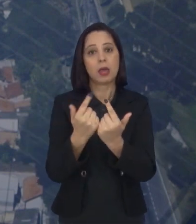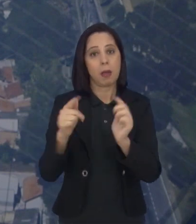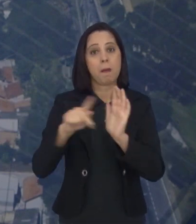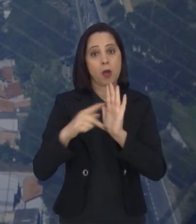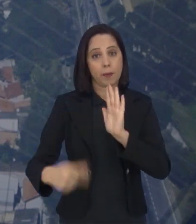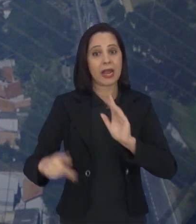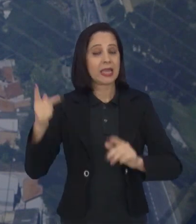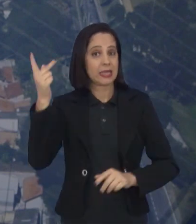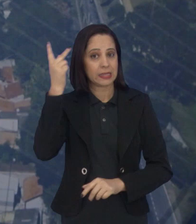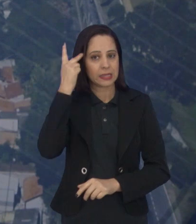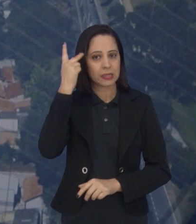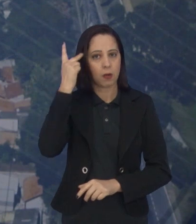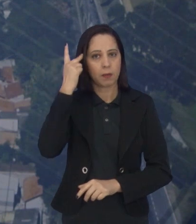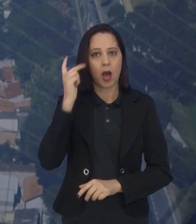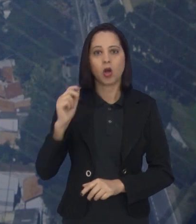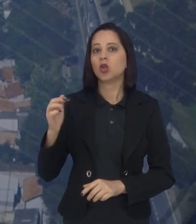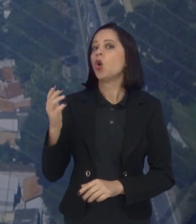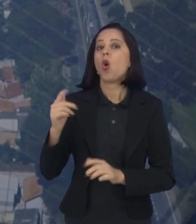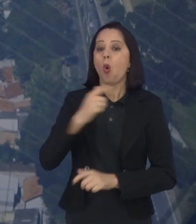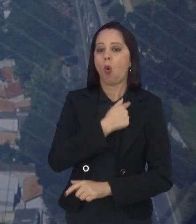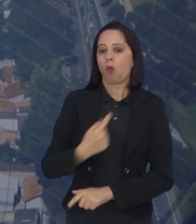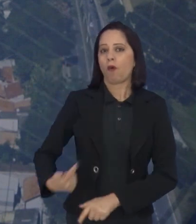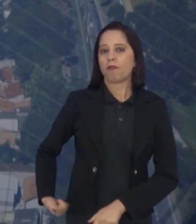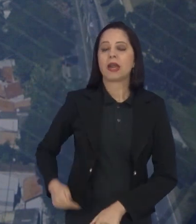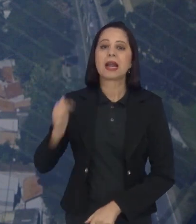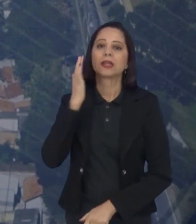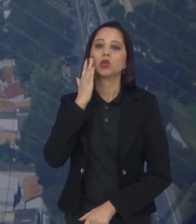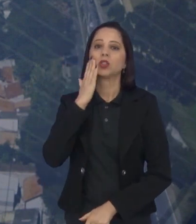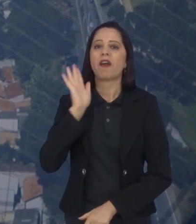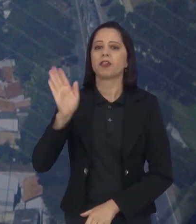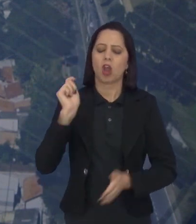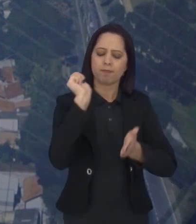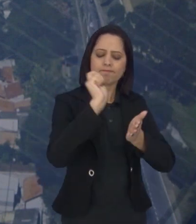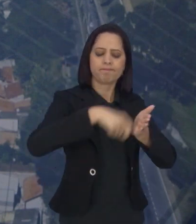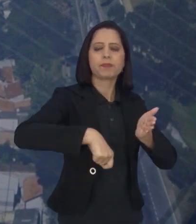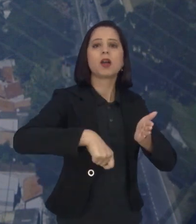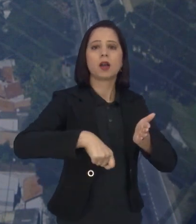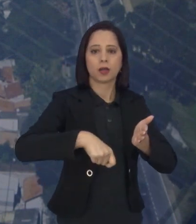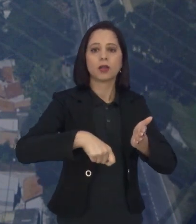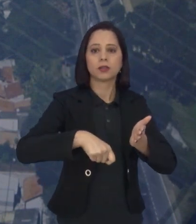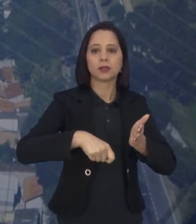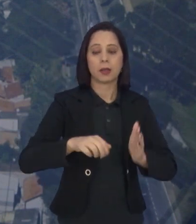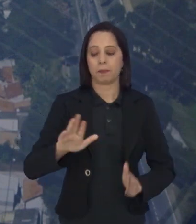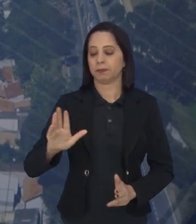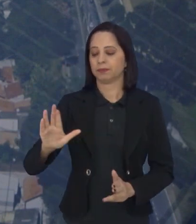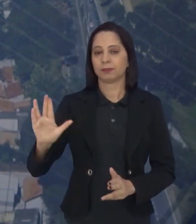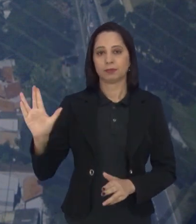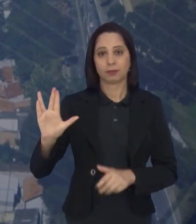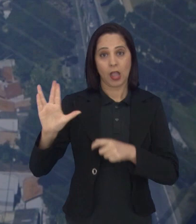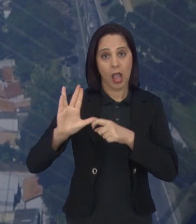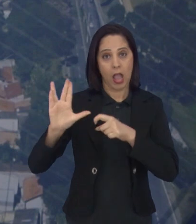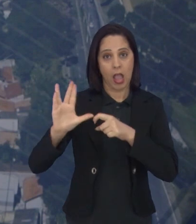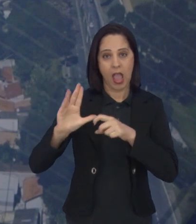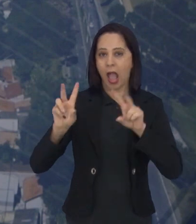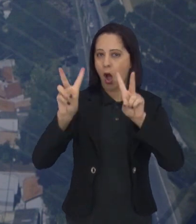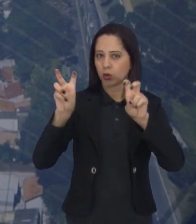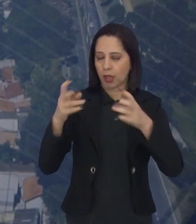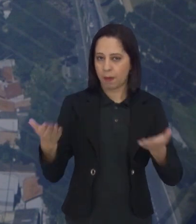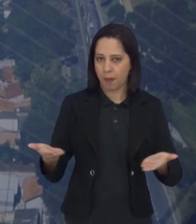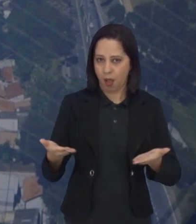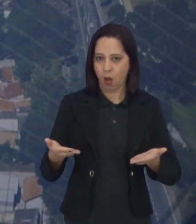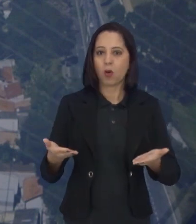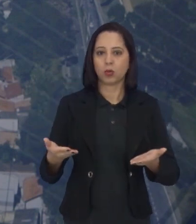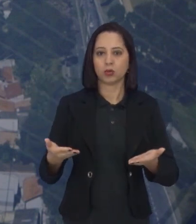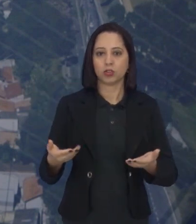e sancionado pelo governador do estado, Tarcísio de Freitas. Canabidiol, portanto, é o tema do Diálogos de hoje